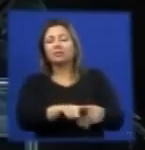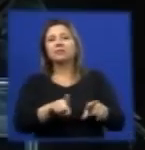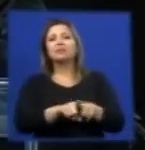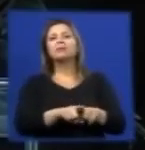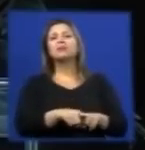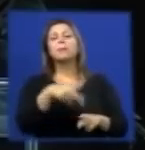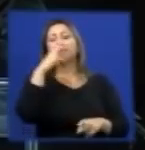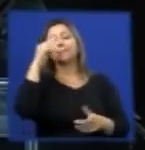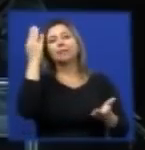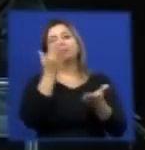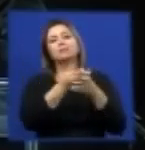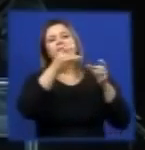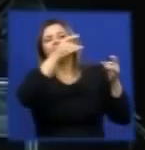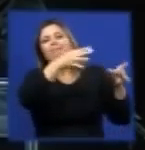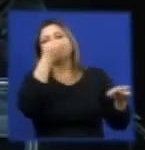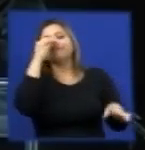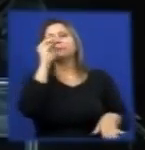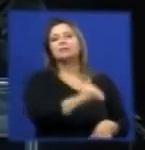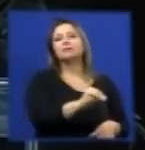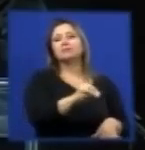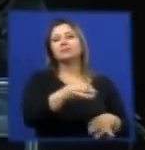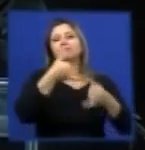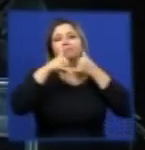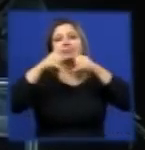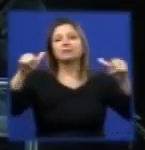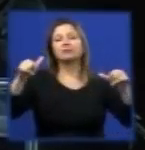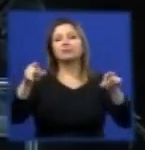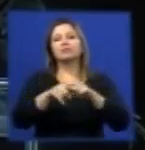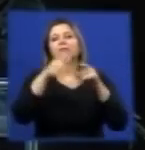energia e o material nele inseridos.